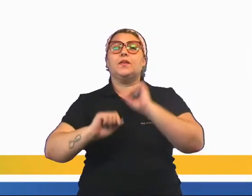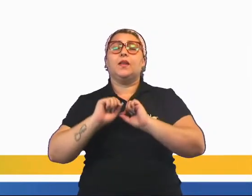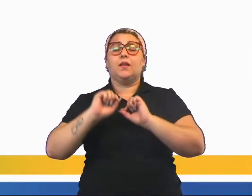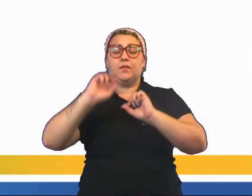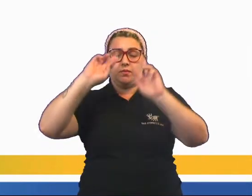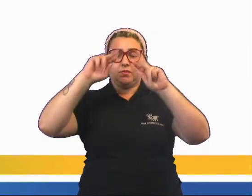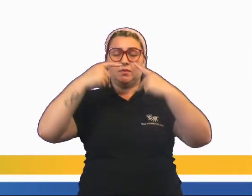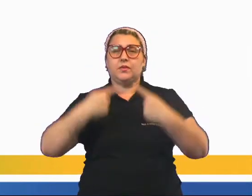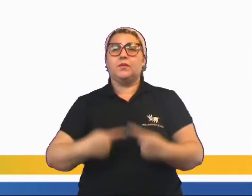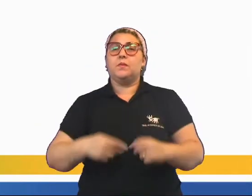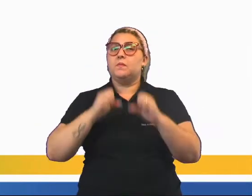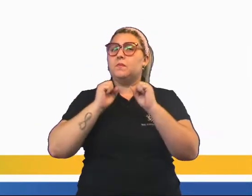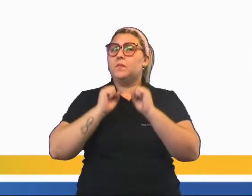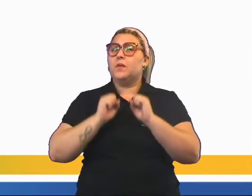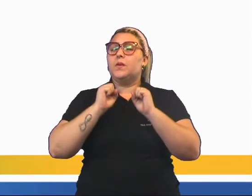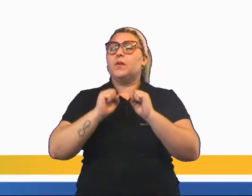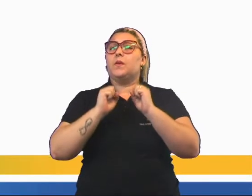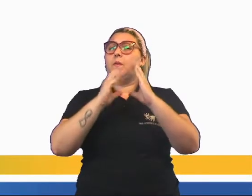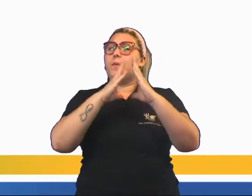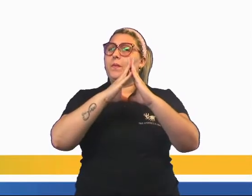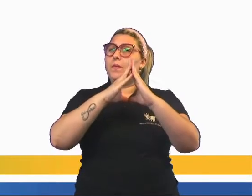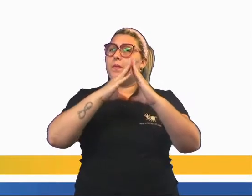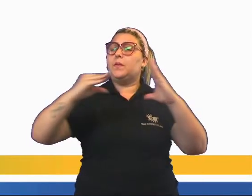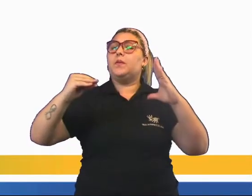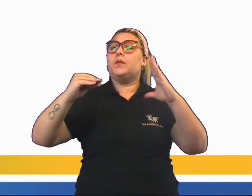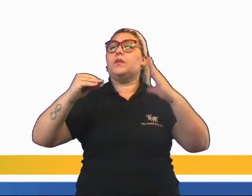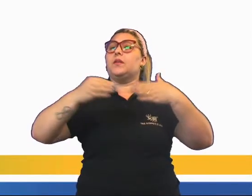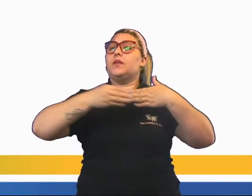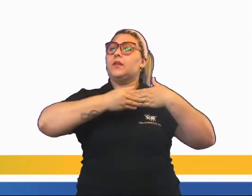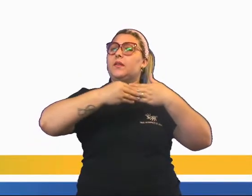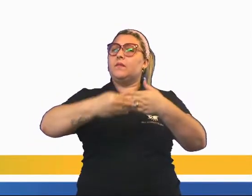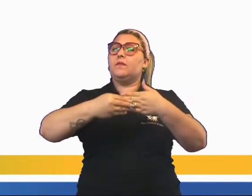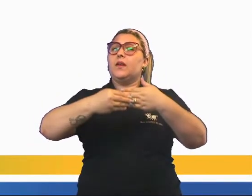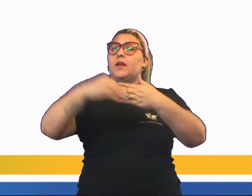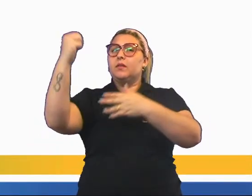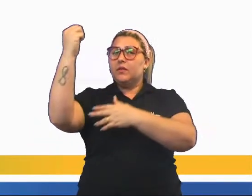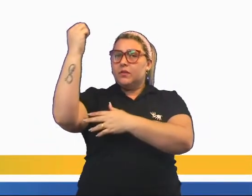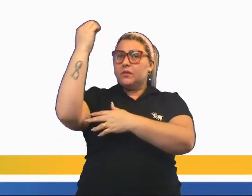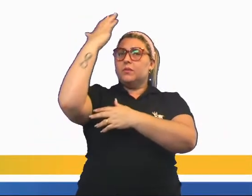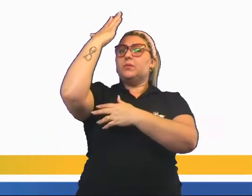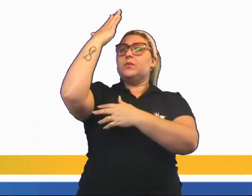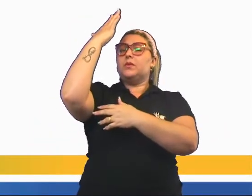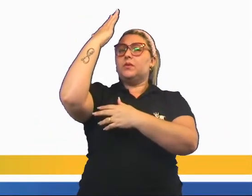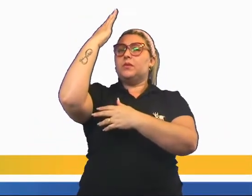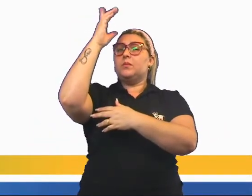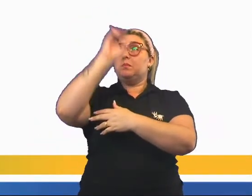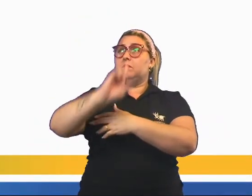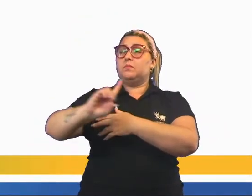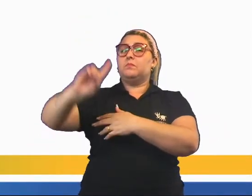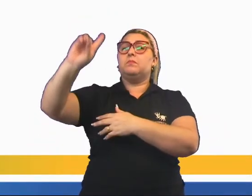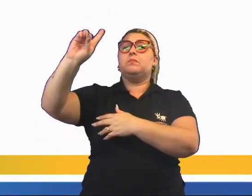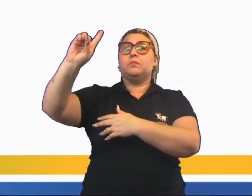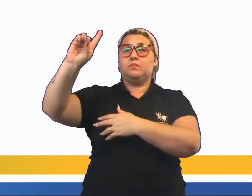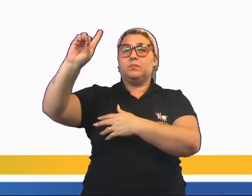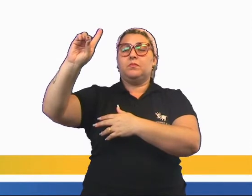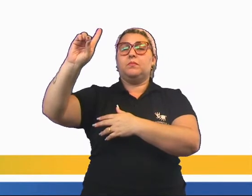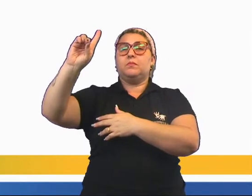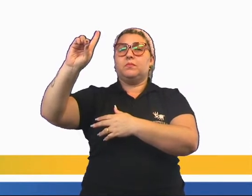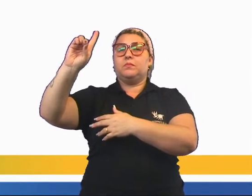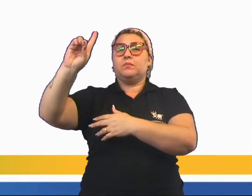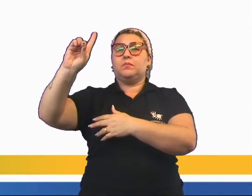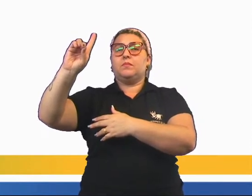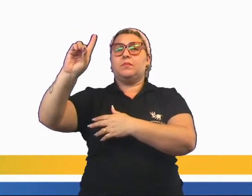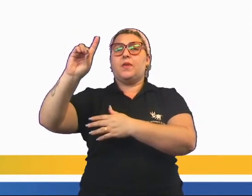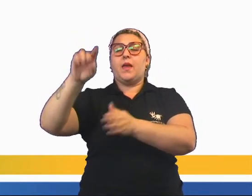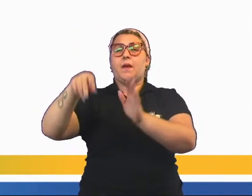ser humano pode ser inspirado, pode ser conduzido, iluminado por um ser que está para além do